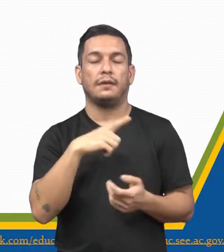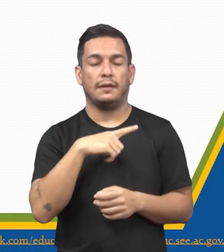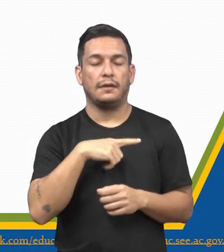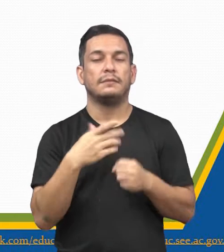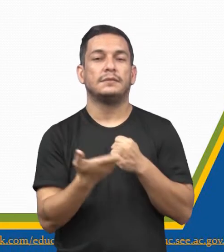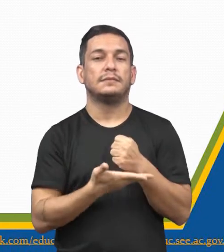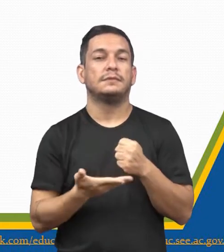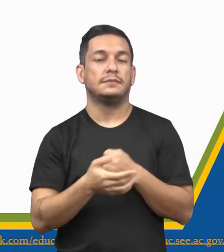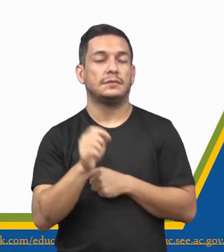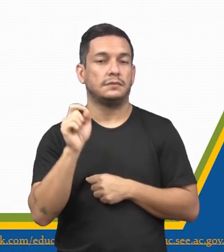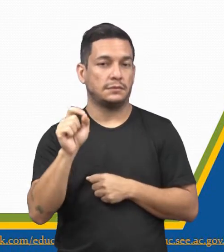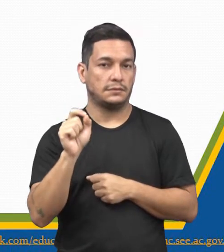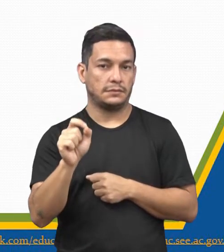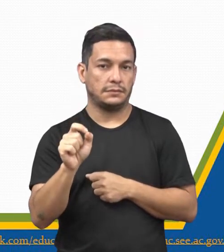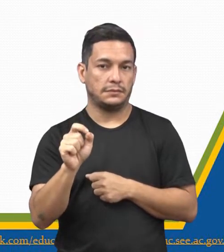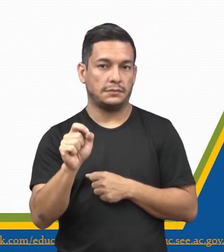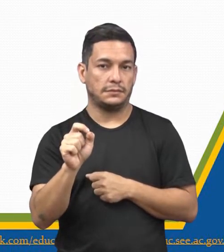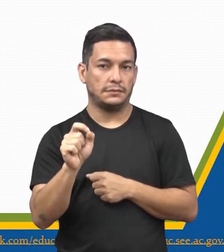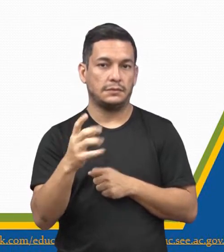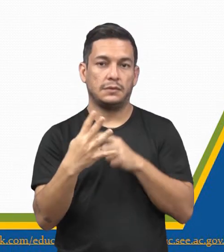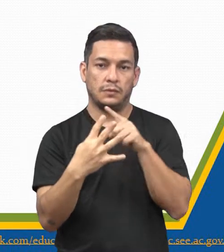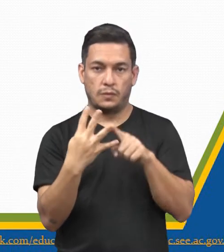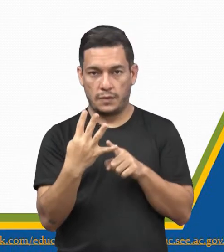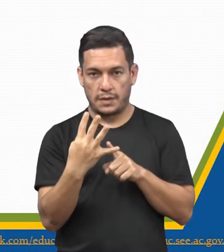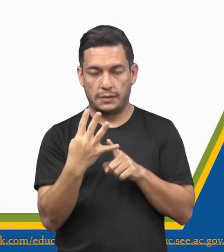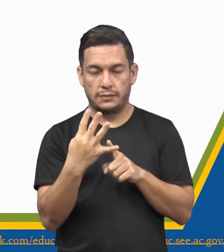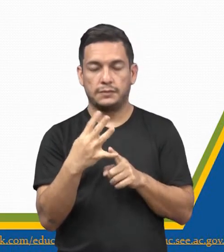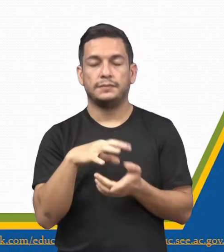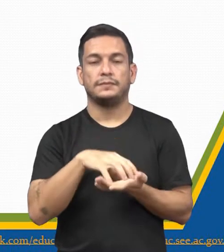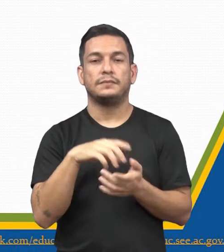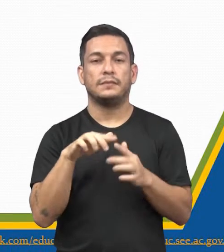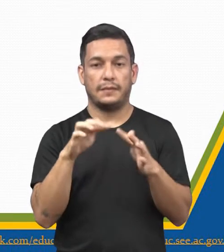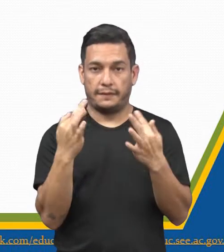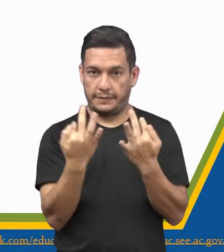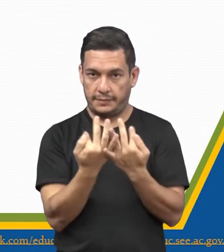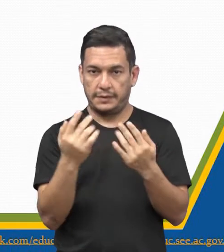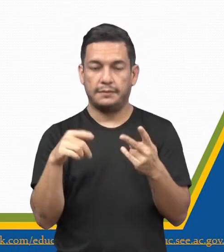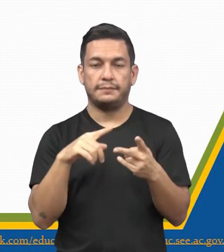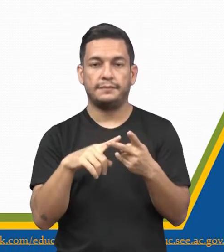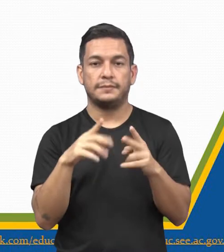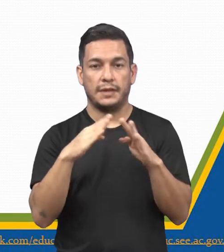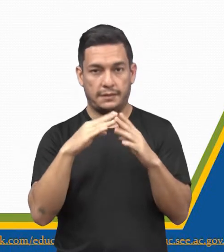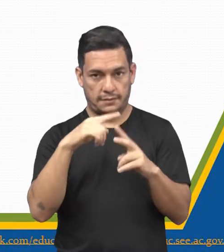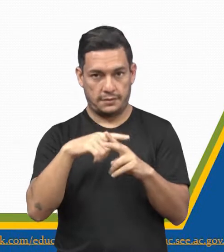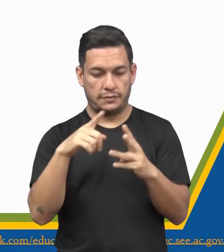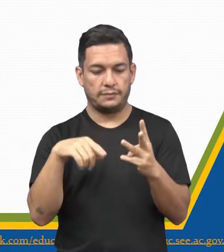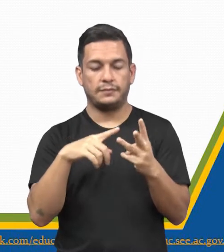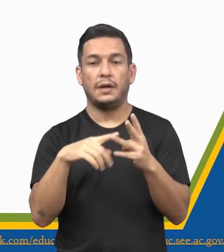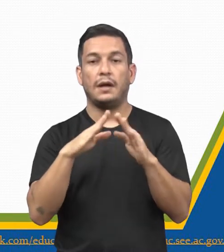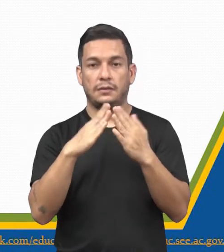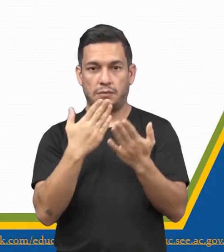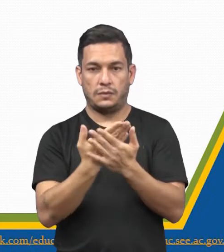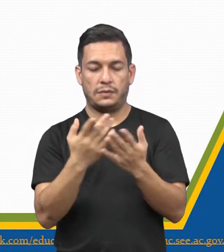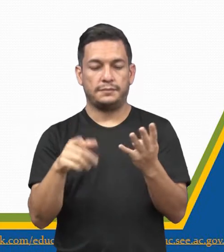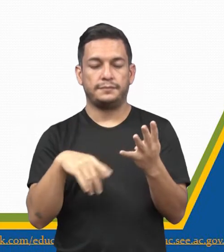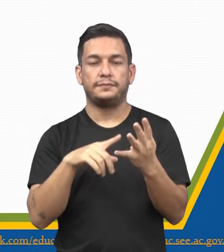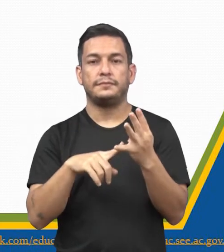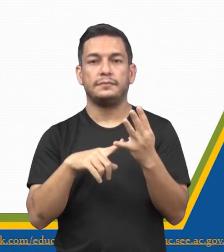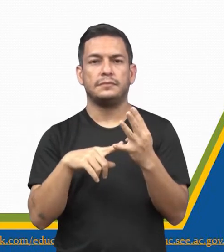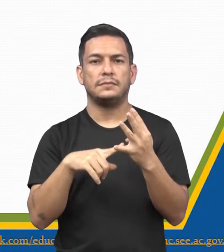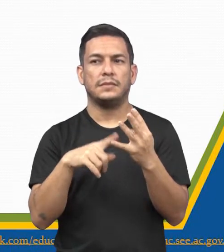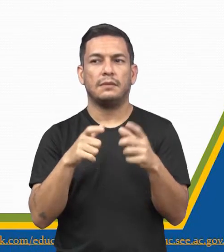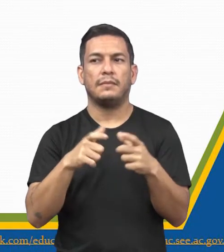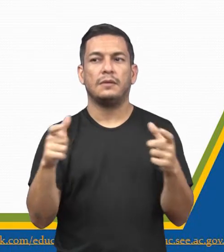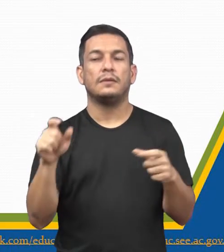basicamente quatro instituições sociais, a família, a igreja, a escola e a